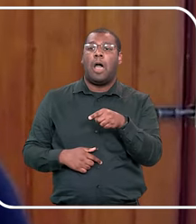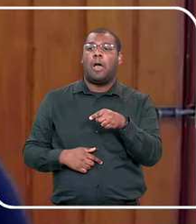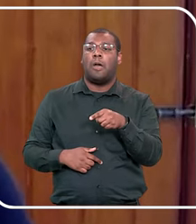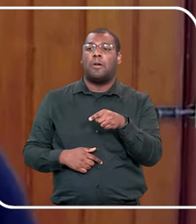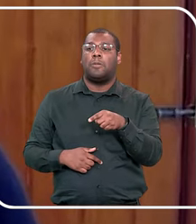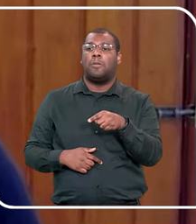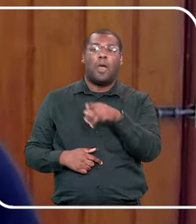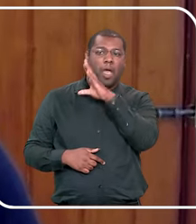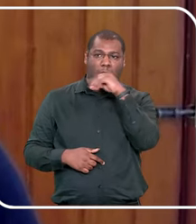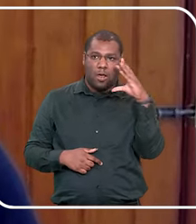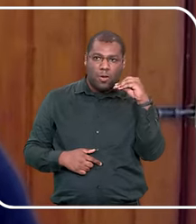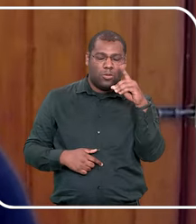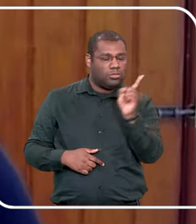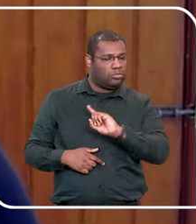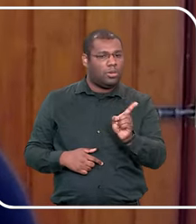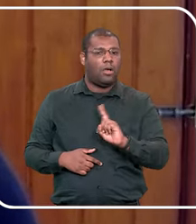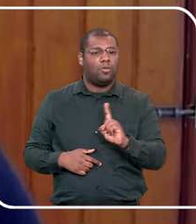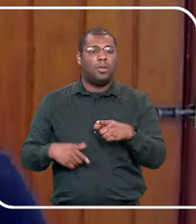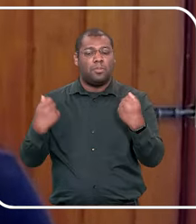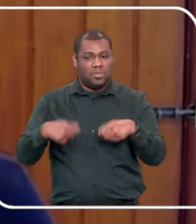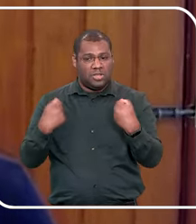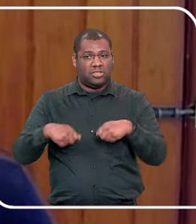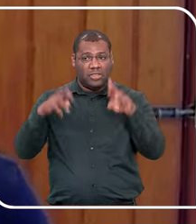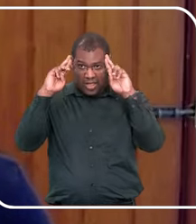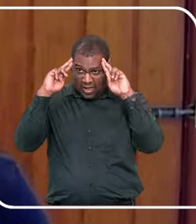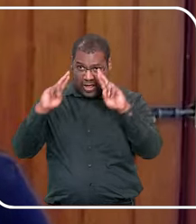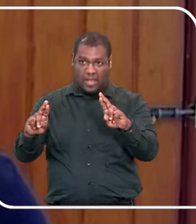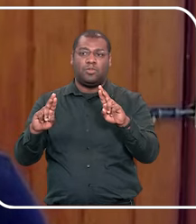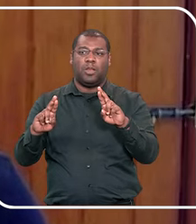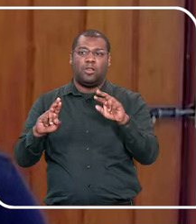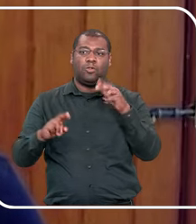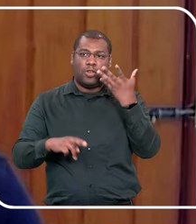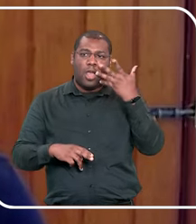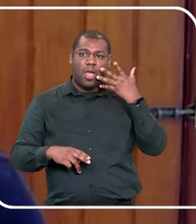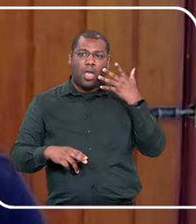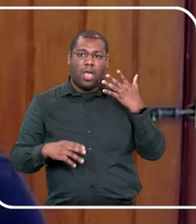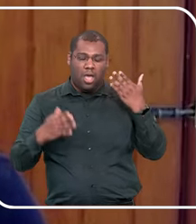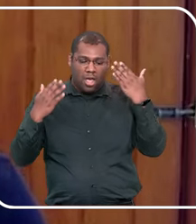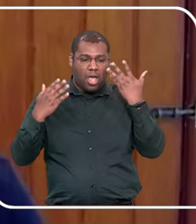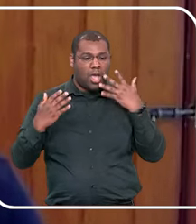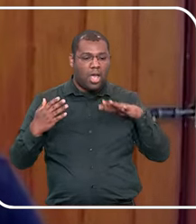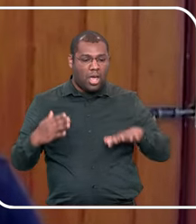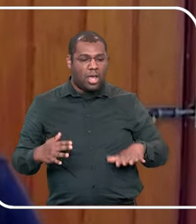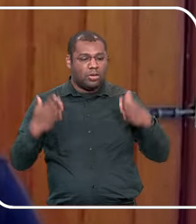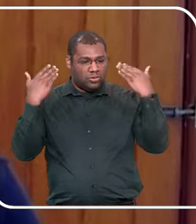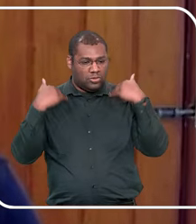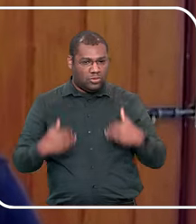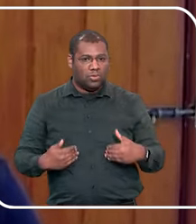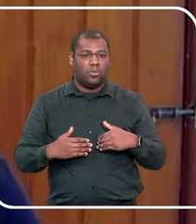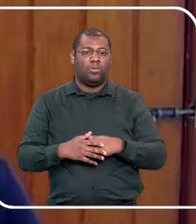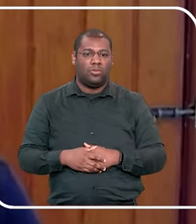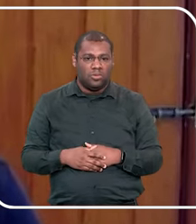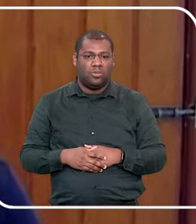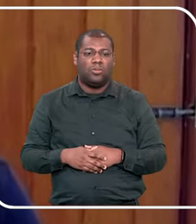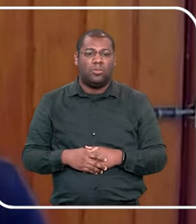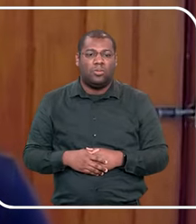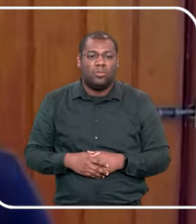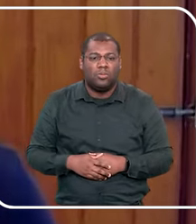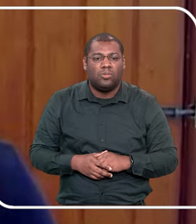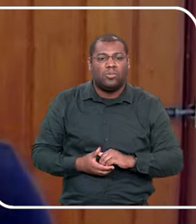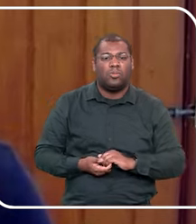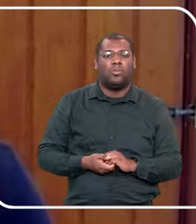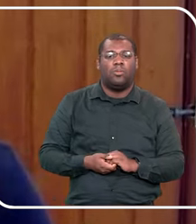criança como nós respeitamos o de um adulto. Eu digo isso na sociedade, eu sei que muitas aqui respeitam.